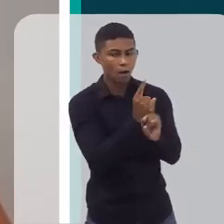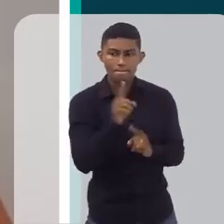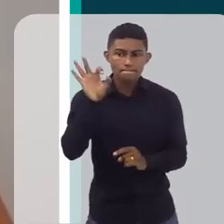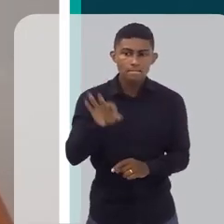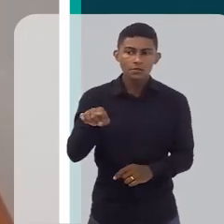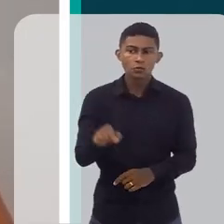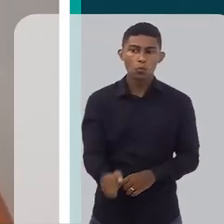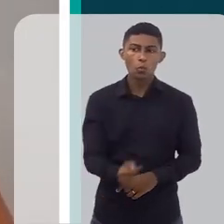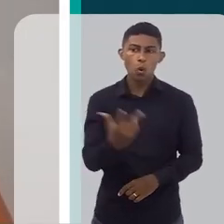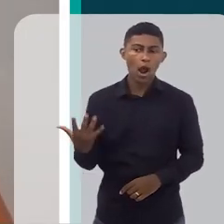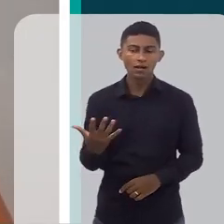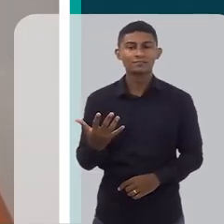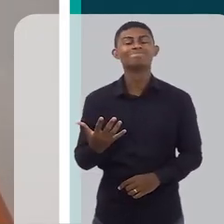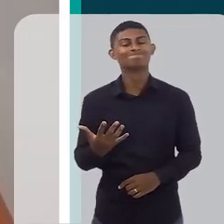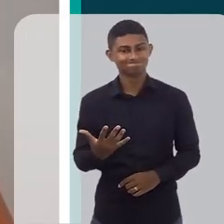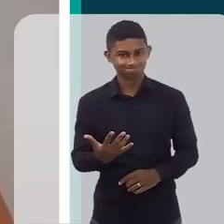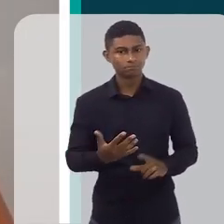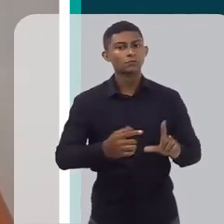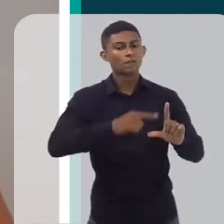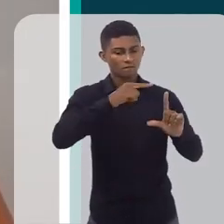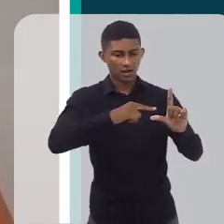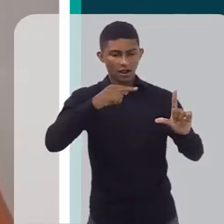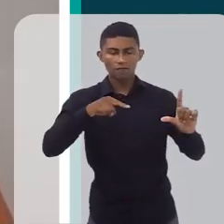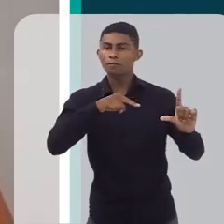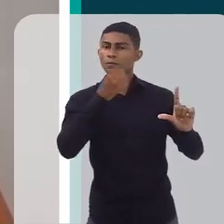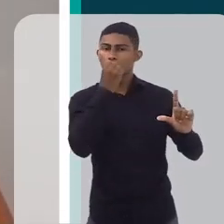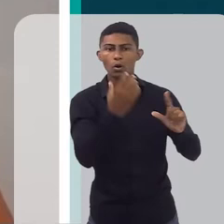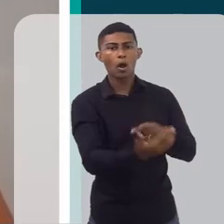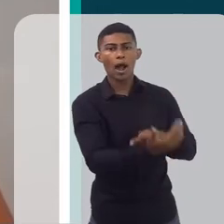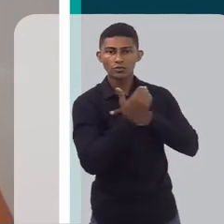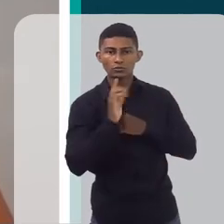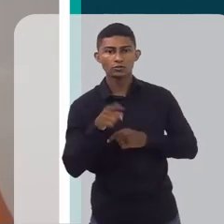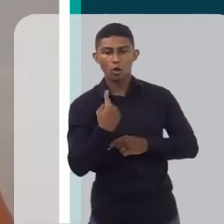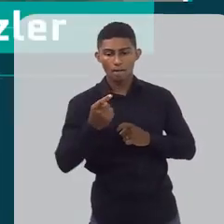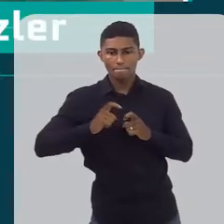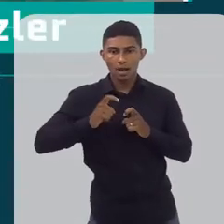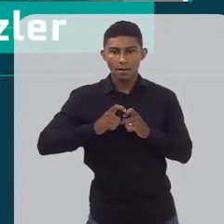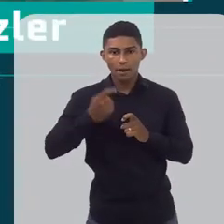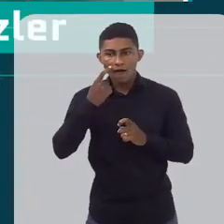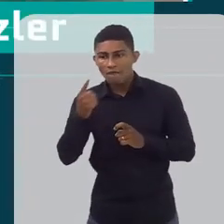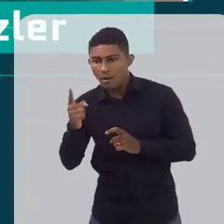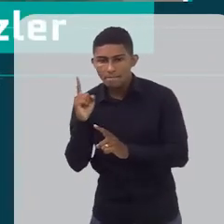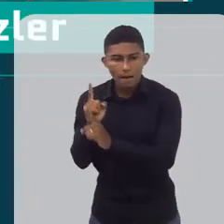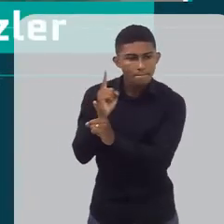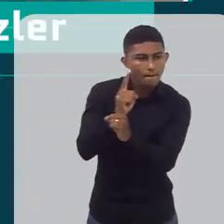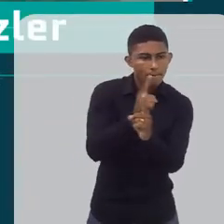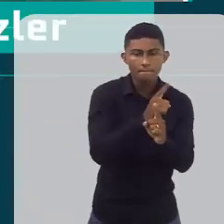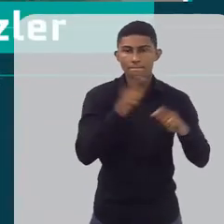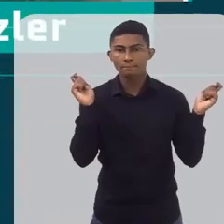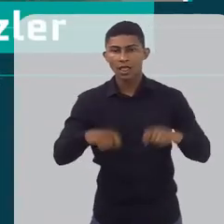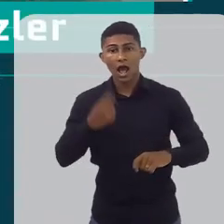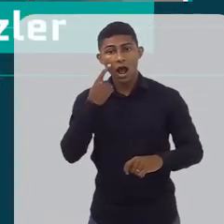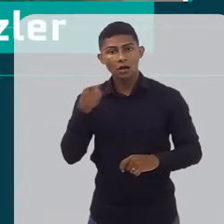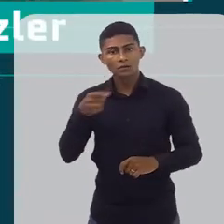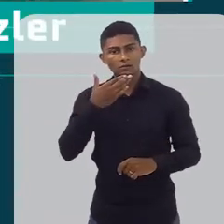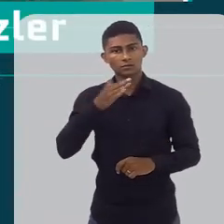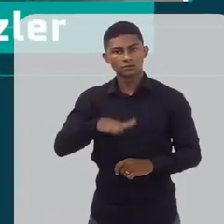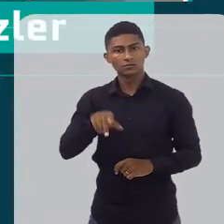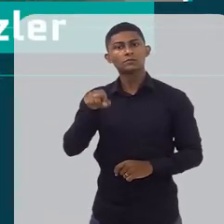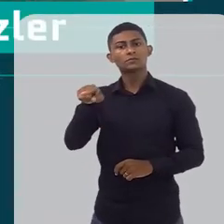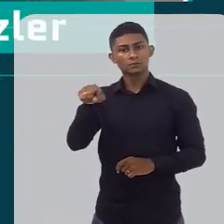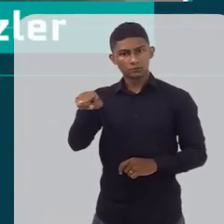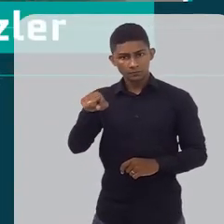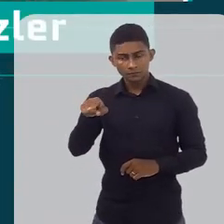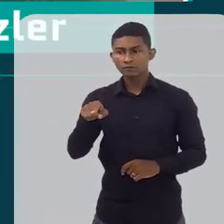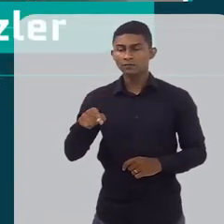diagnóstico. uma ferramenta prática para usar e fazer o diagnóstico que essa criança está se tornando ou uma